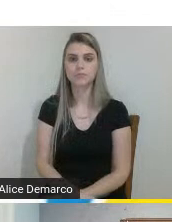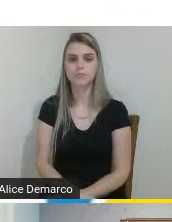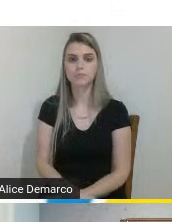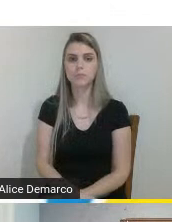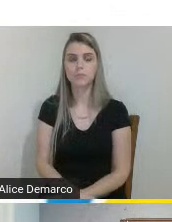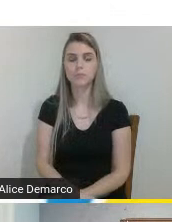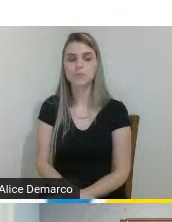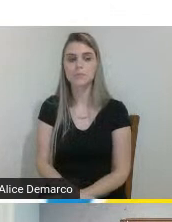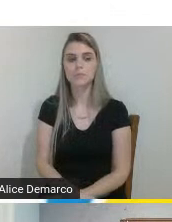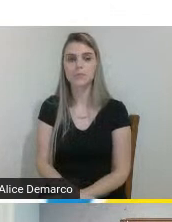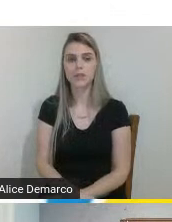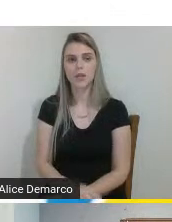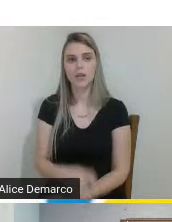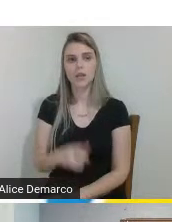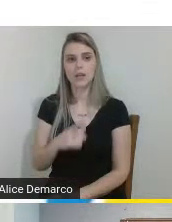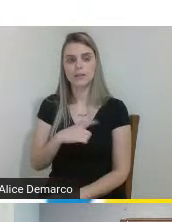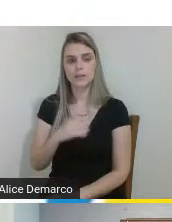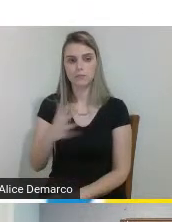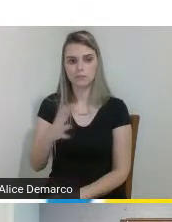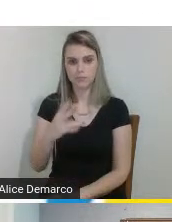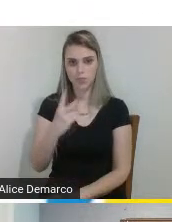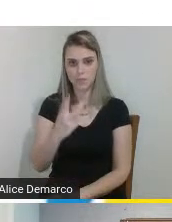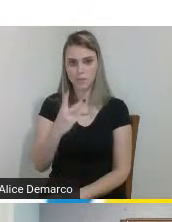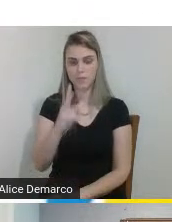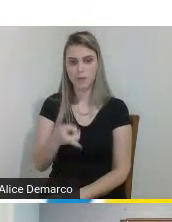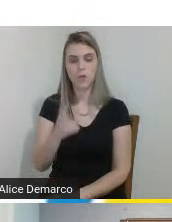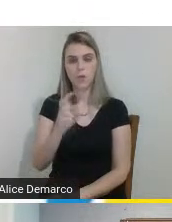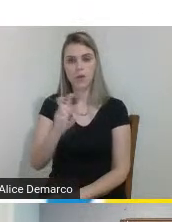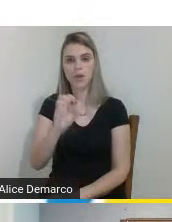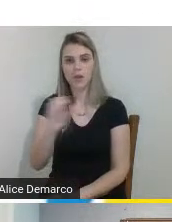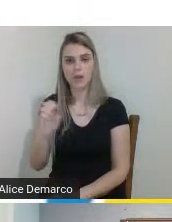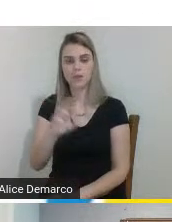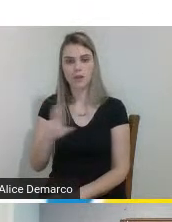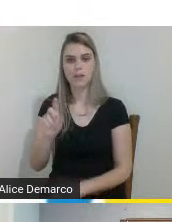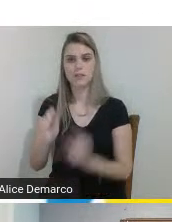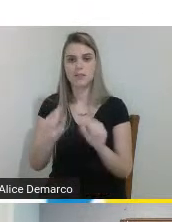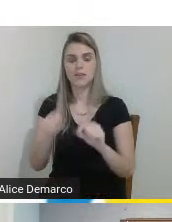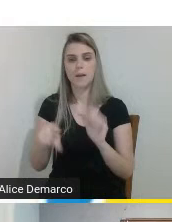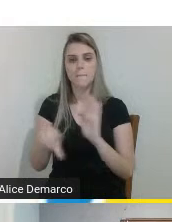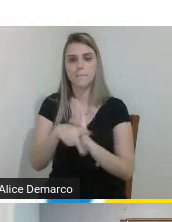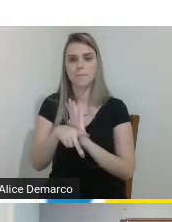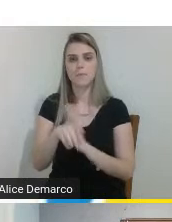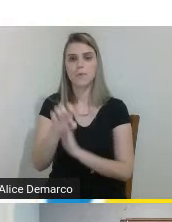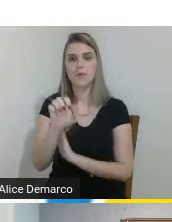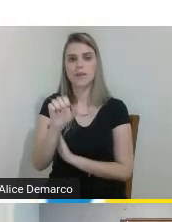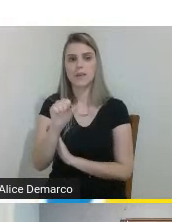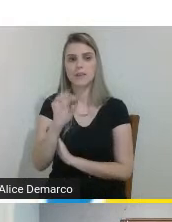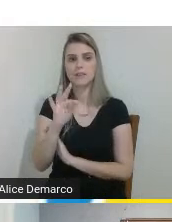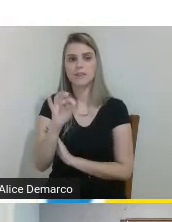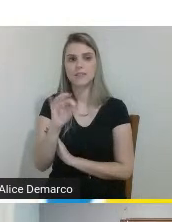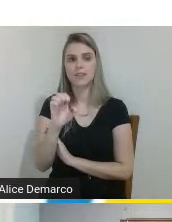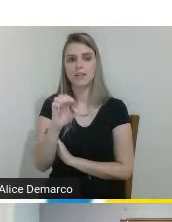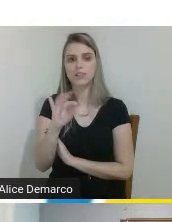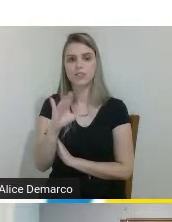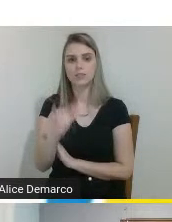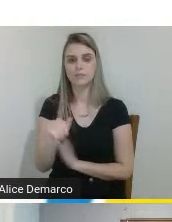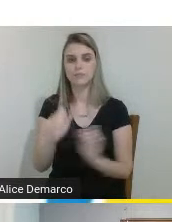partem de R 2.500 as próteses que são apenas estéticas a nossa é funcional. Pode passar.